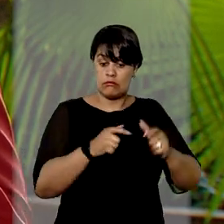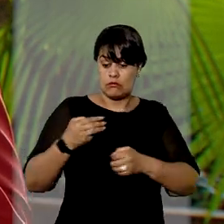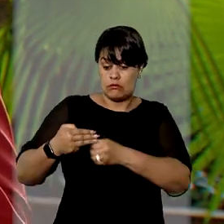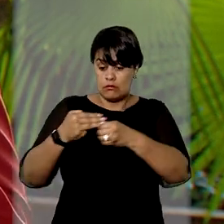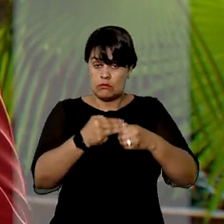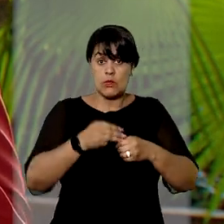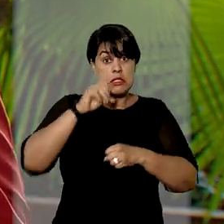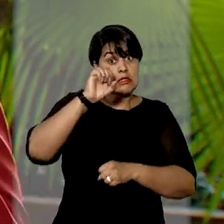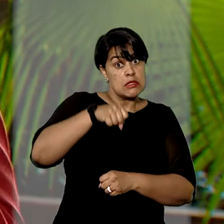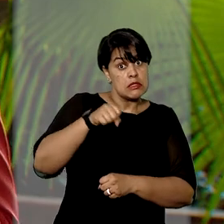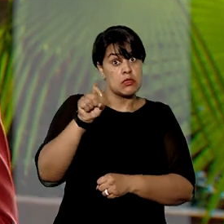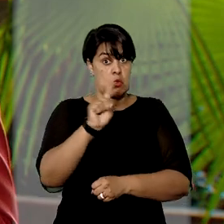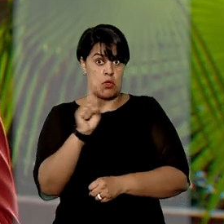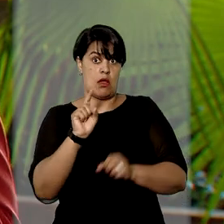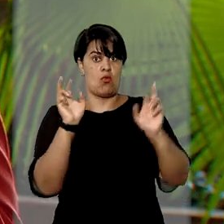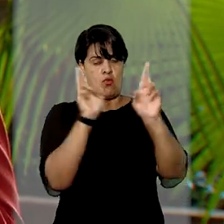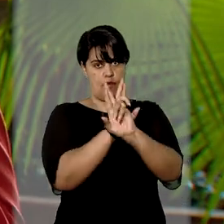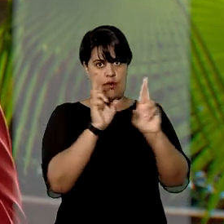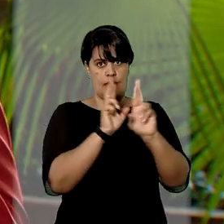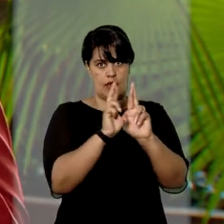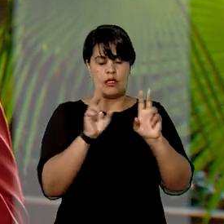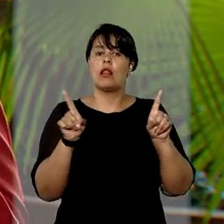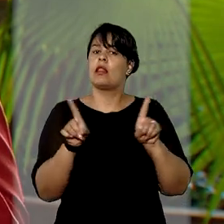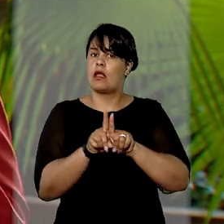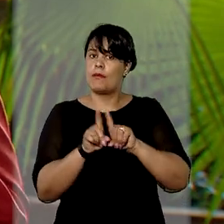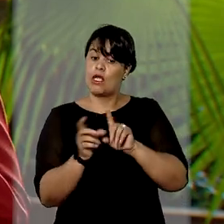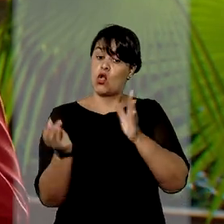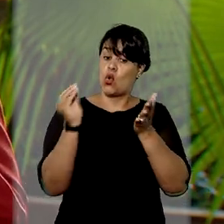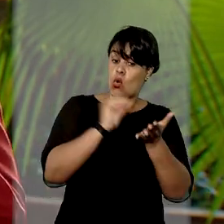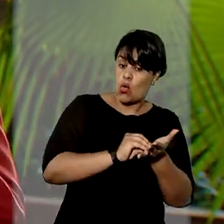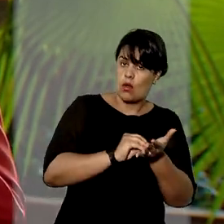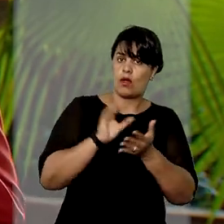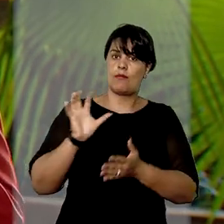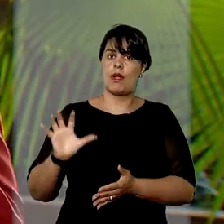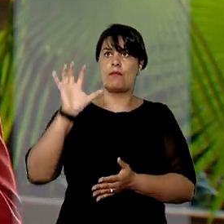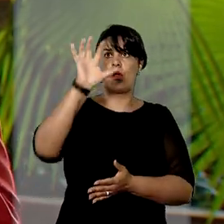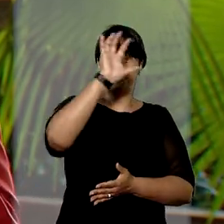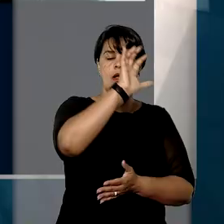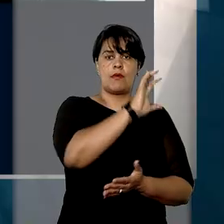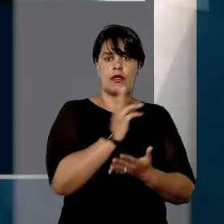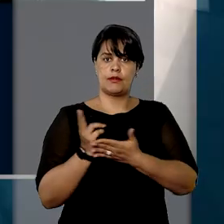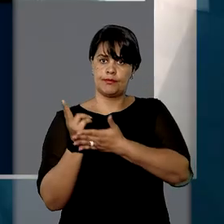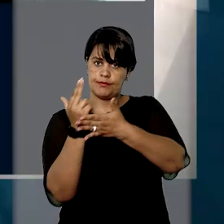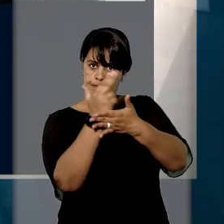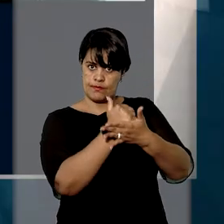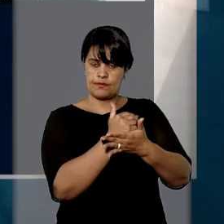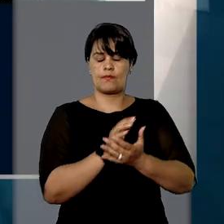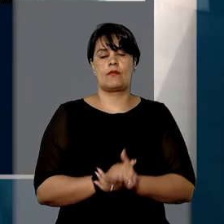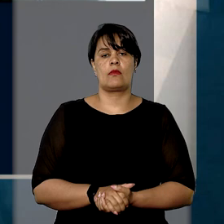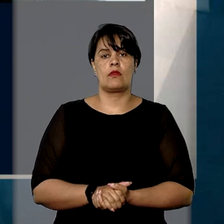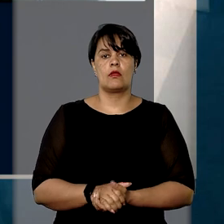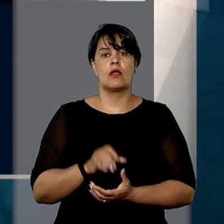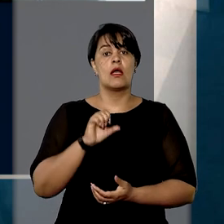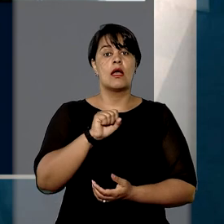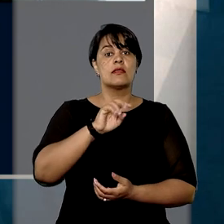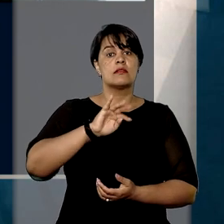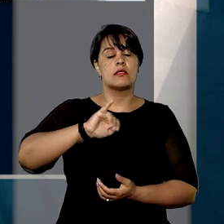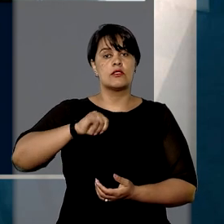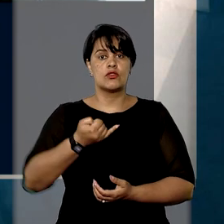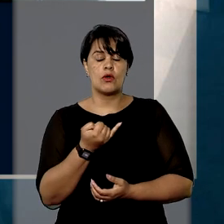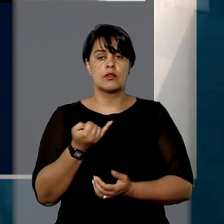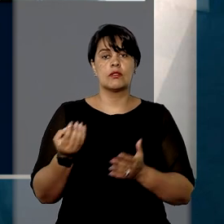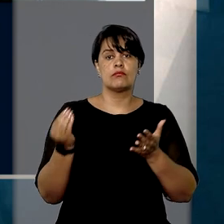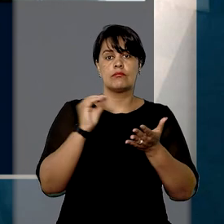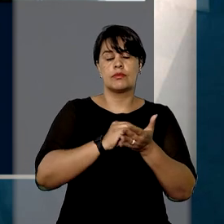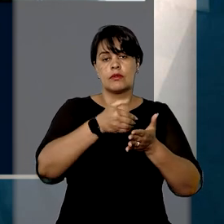no município do consumidor, além de incluir no contrato os mapas de cobertura. No STJ, voto que prevaleceu no